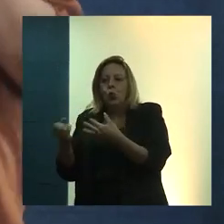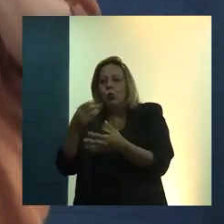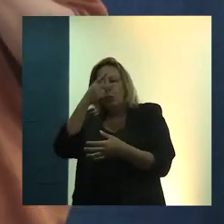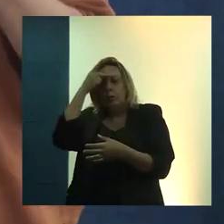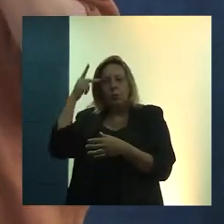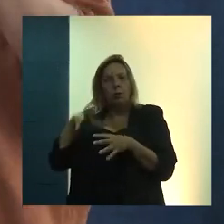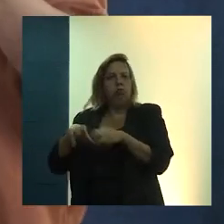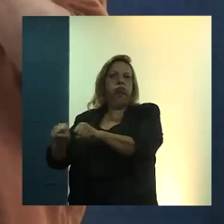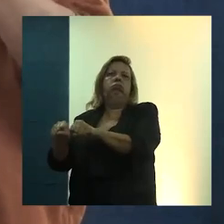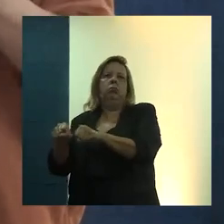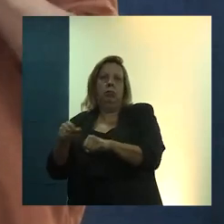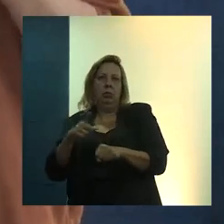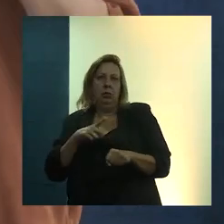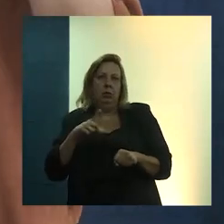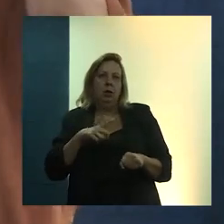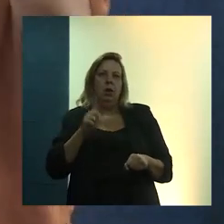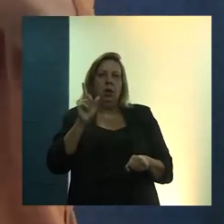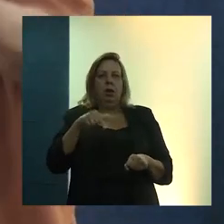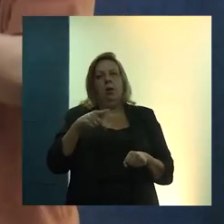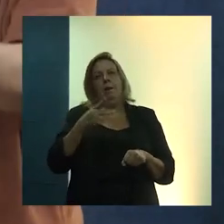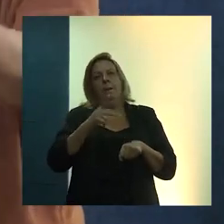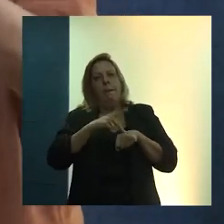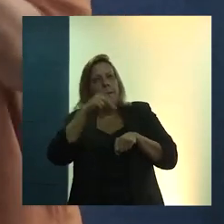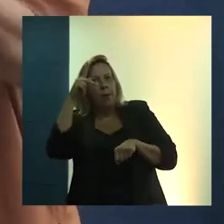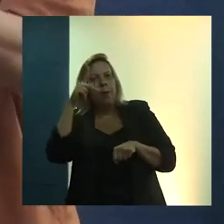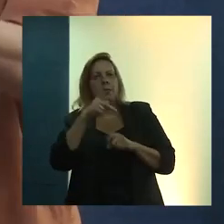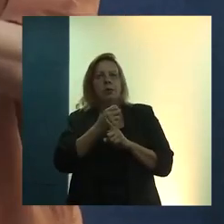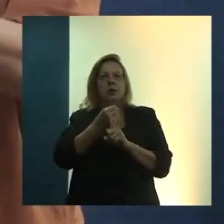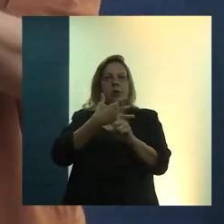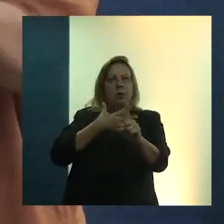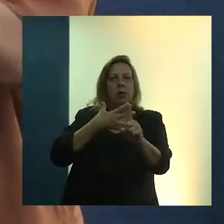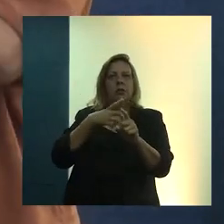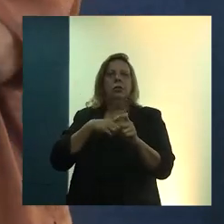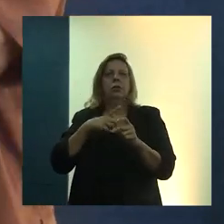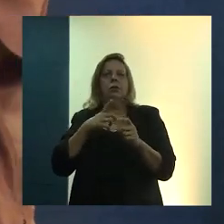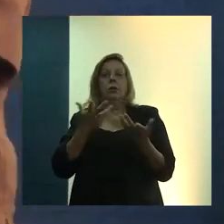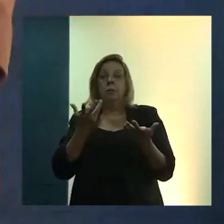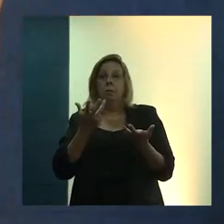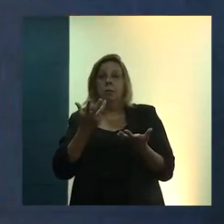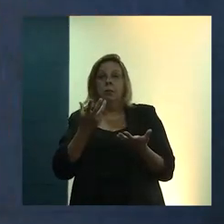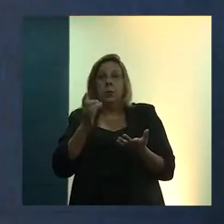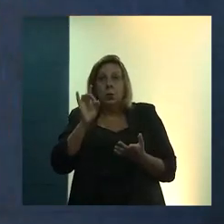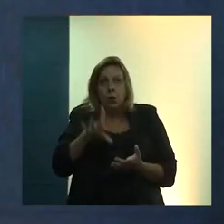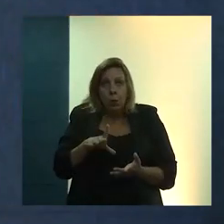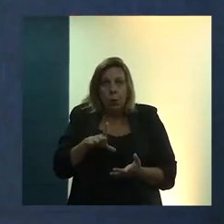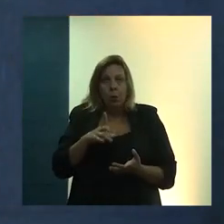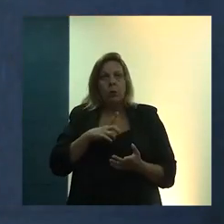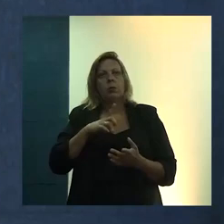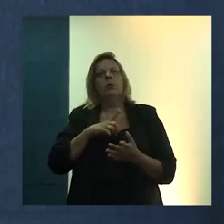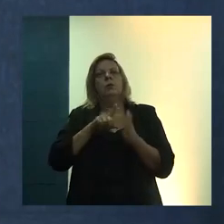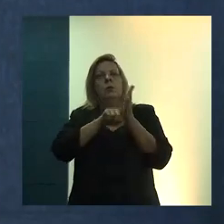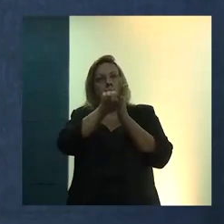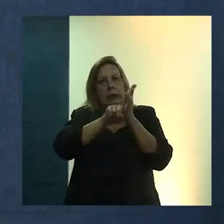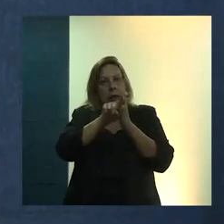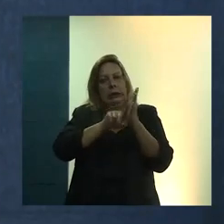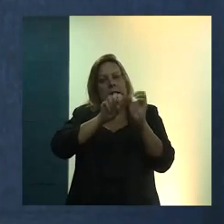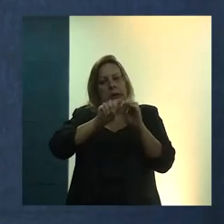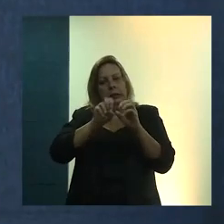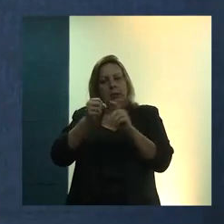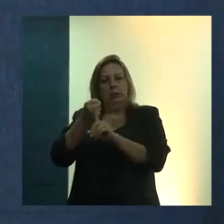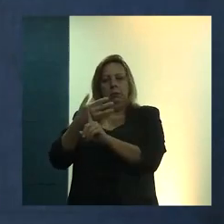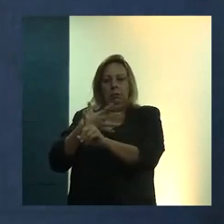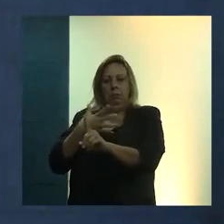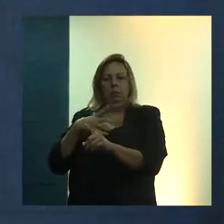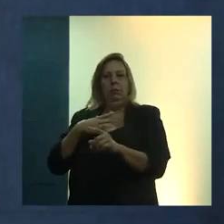É um processo de pós-graduação extensionista na sua essência, mas não só isso, ensino, pesquisa e extensão, que a